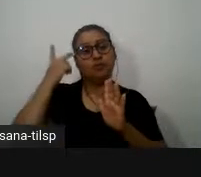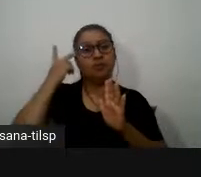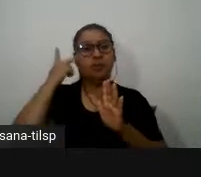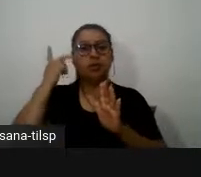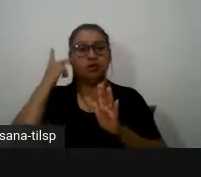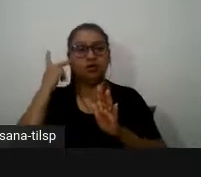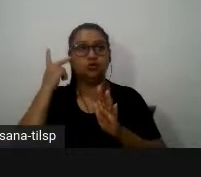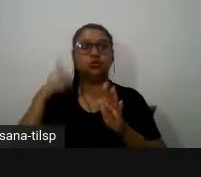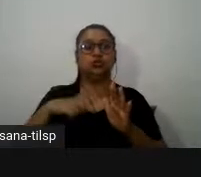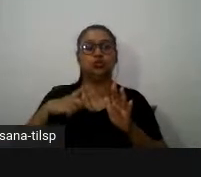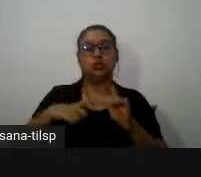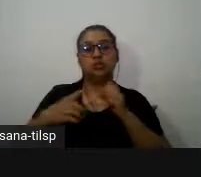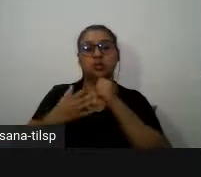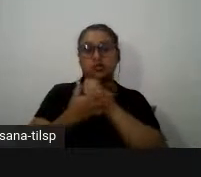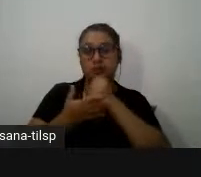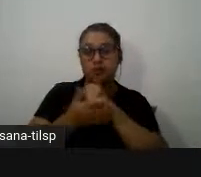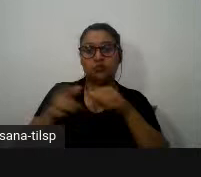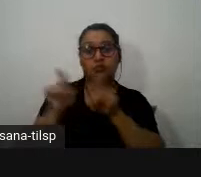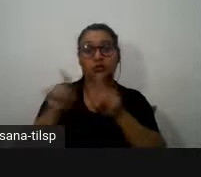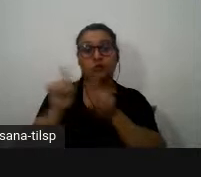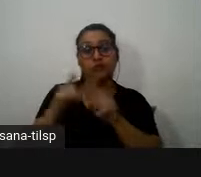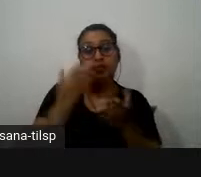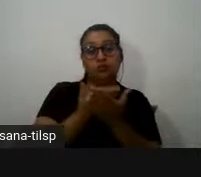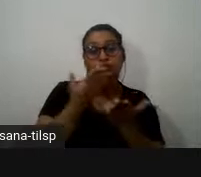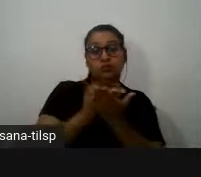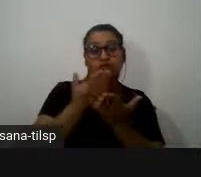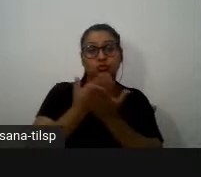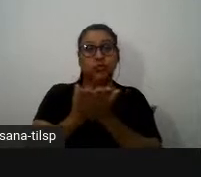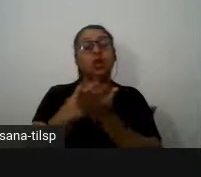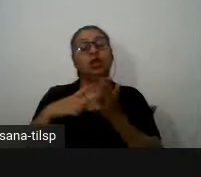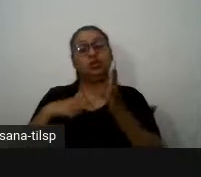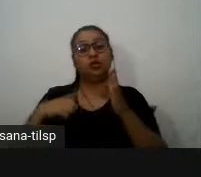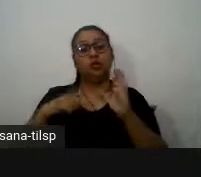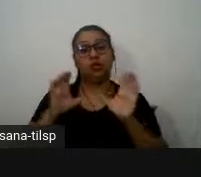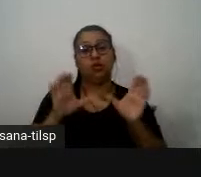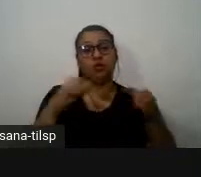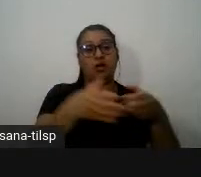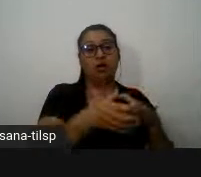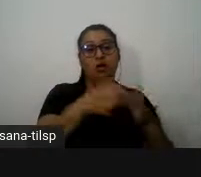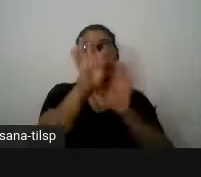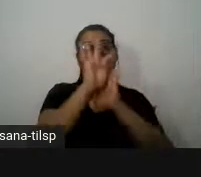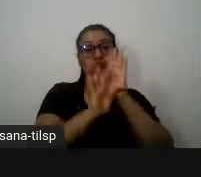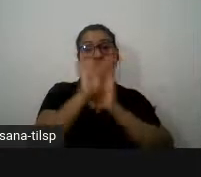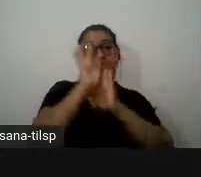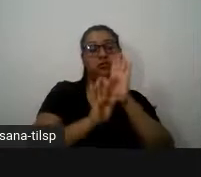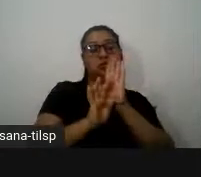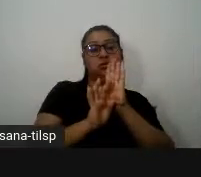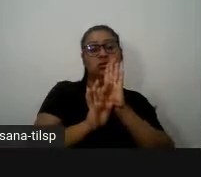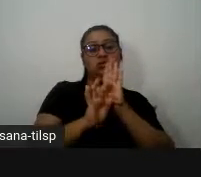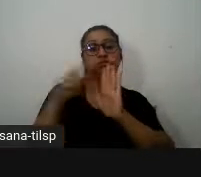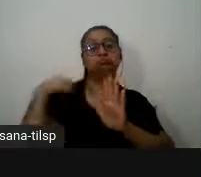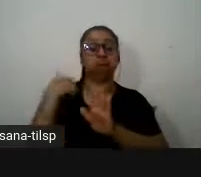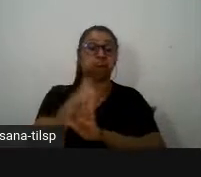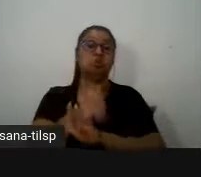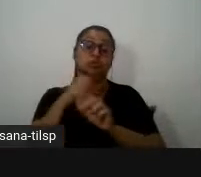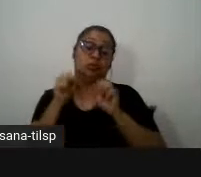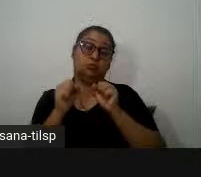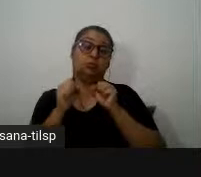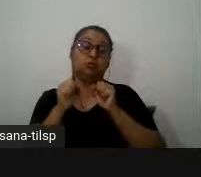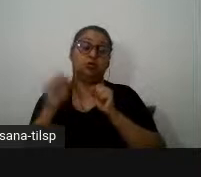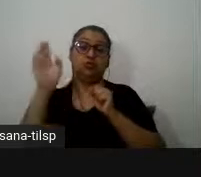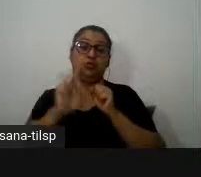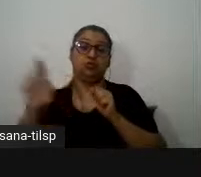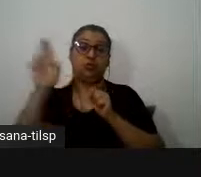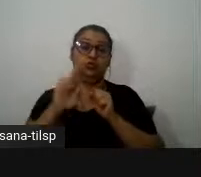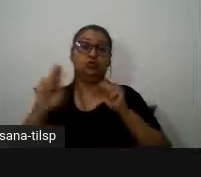estabilizados e estudados há toda uma classe de textos que ainda não tem assim o nome mas podemos então utilizar a etiqueta que António usou que é